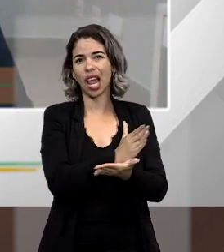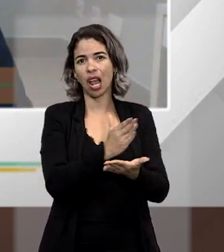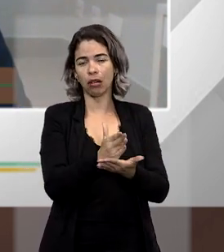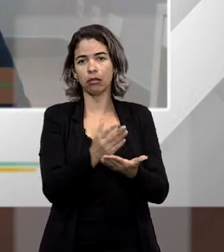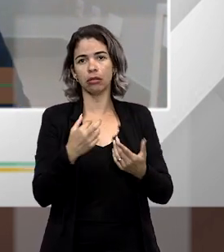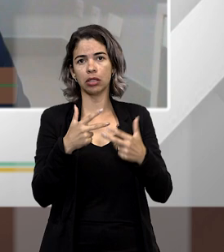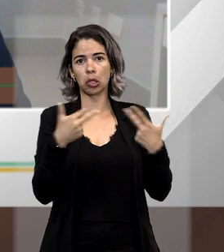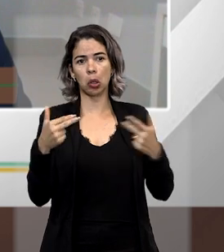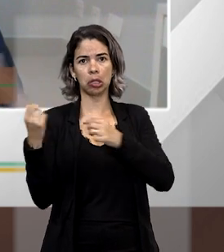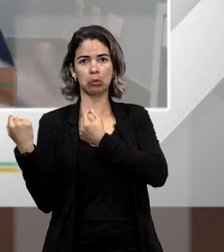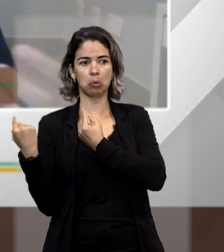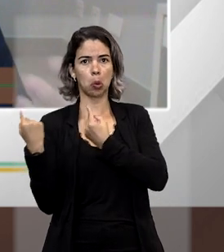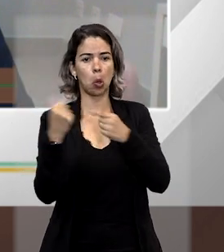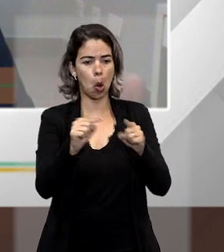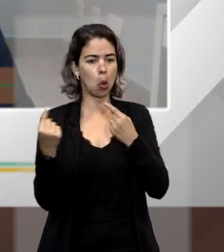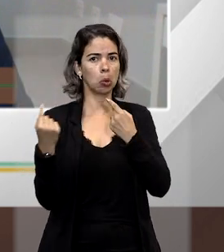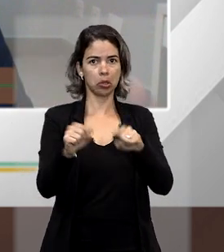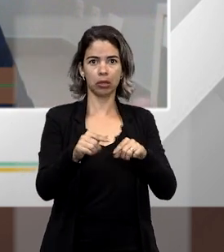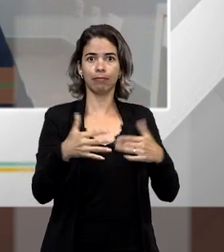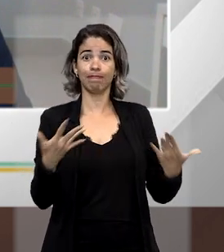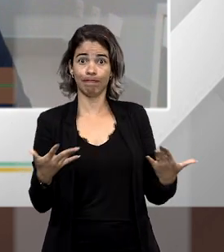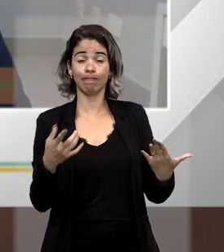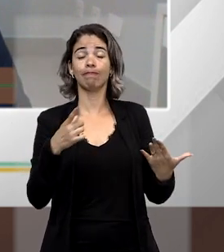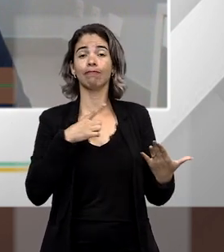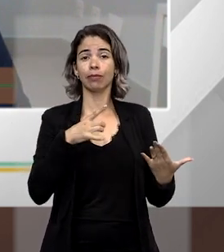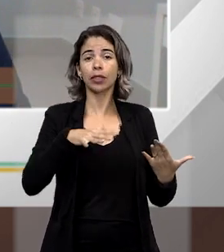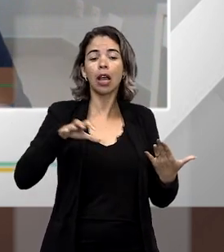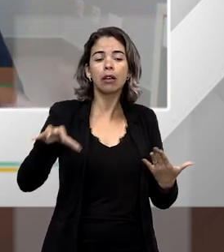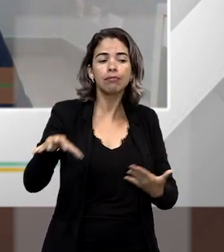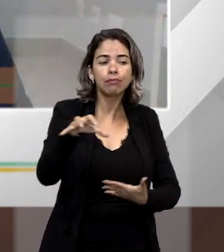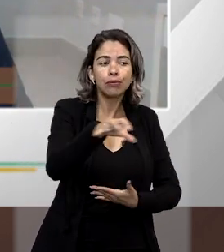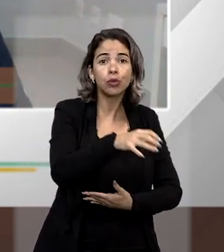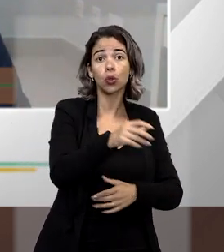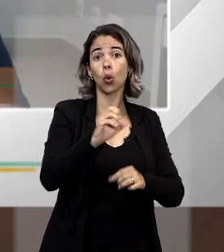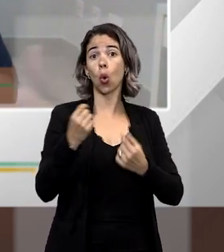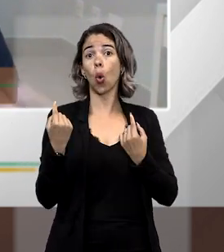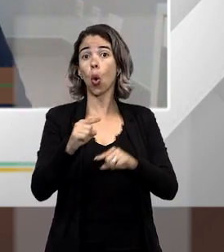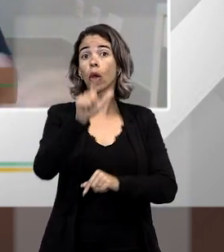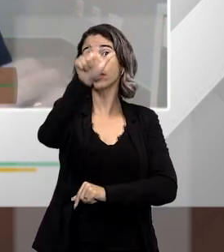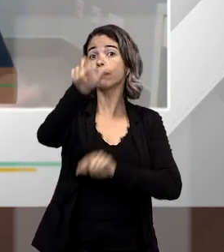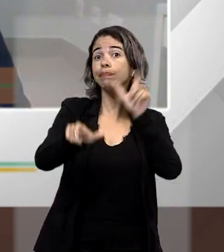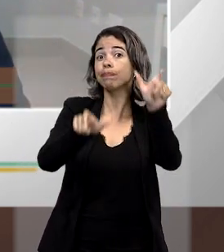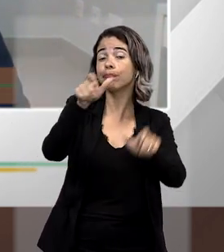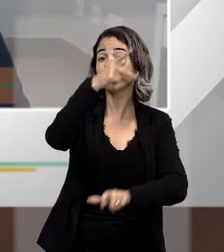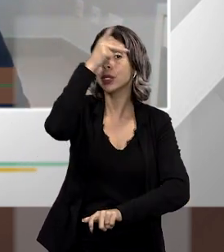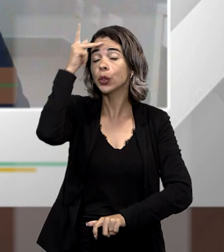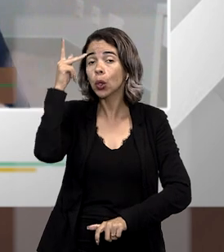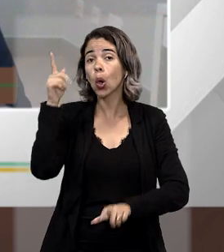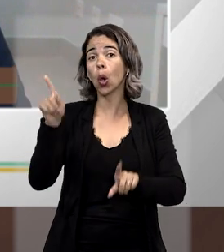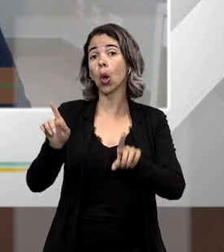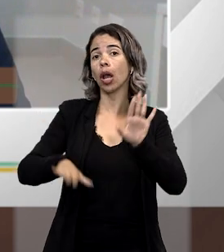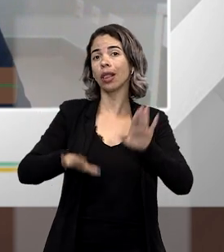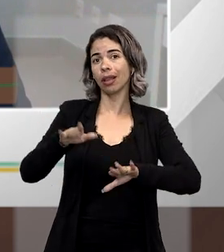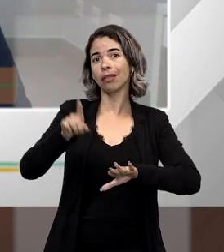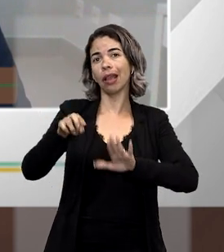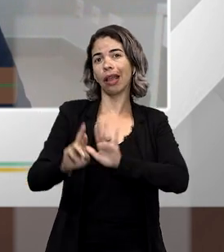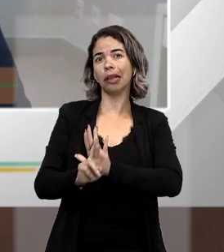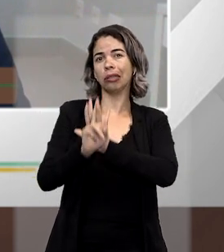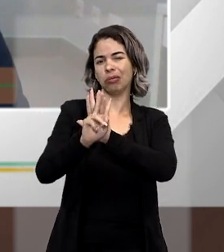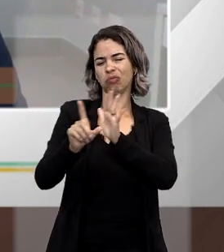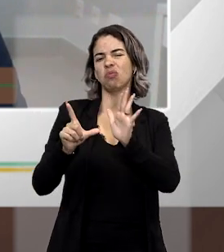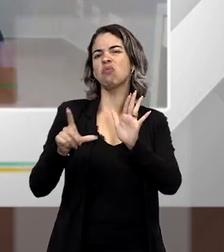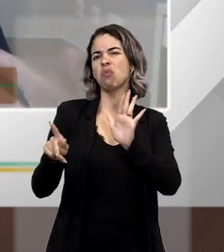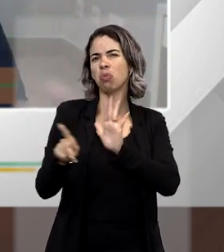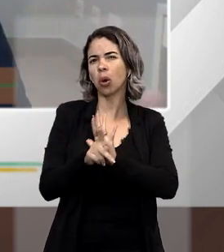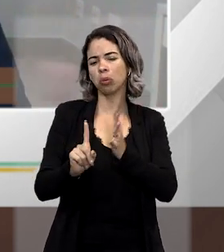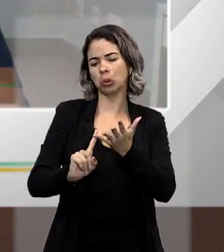determinados ataques, determinados atentados contra instituições, contra pessoas que pudessem representar justamente